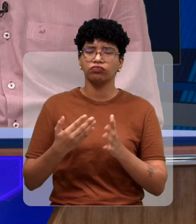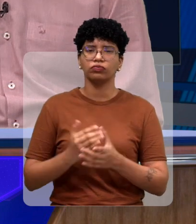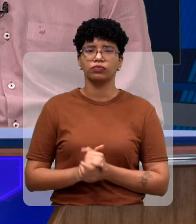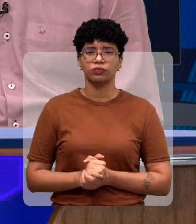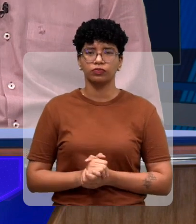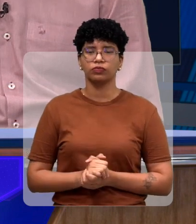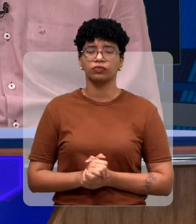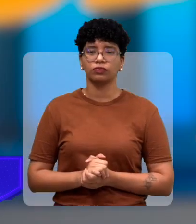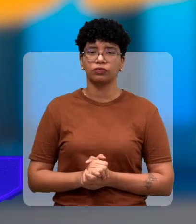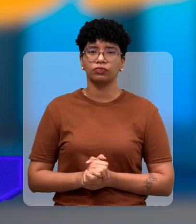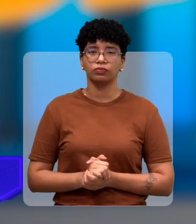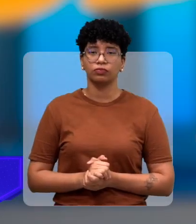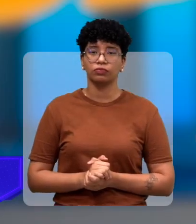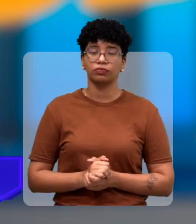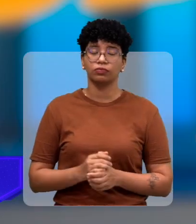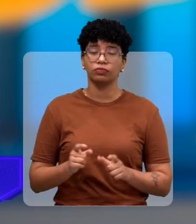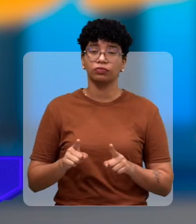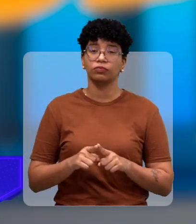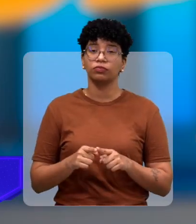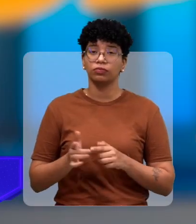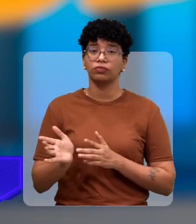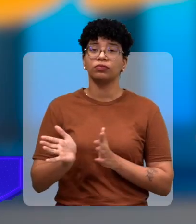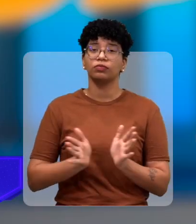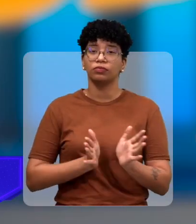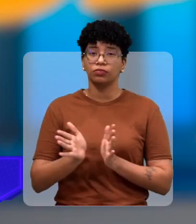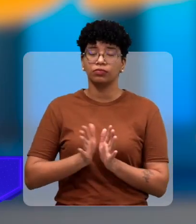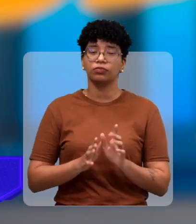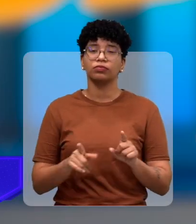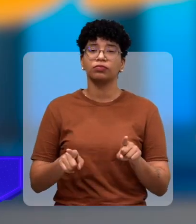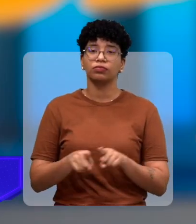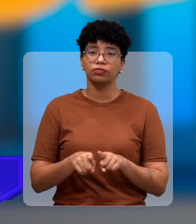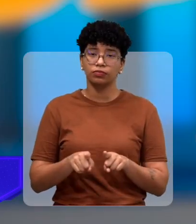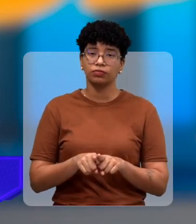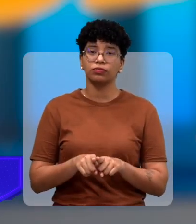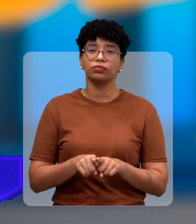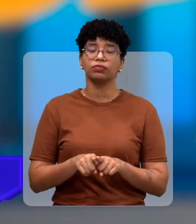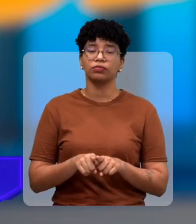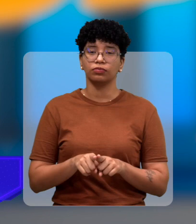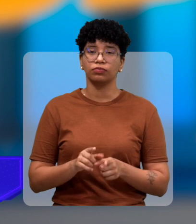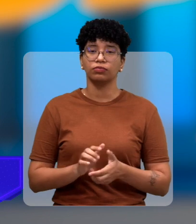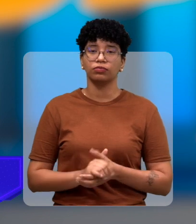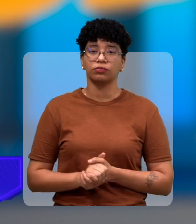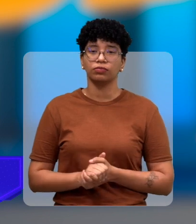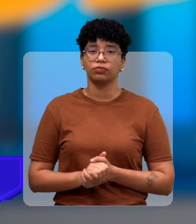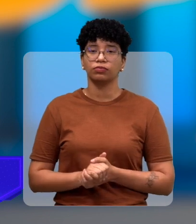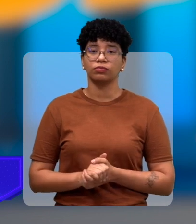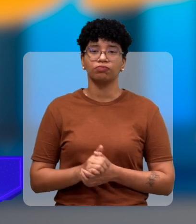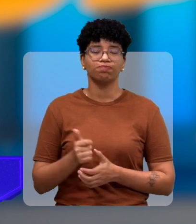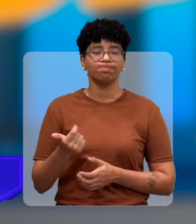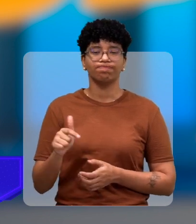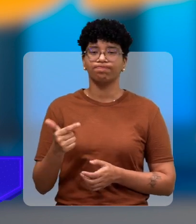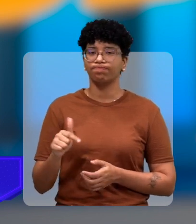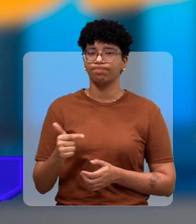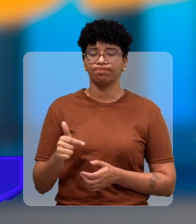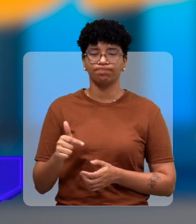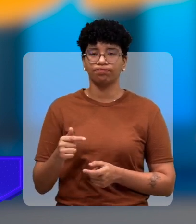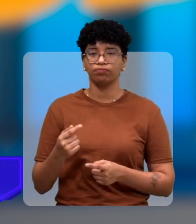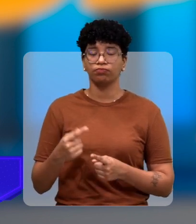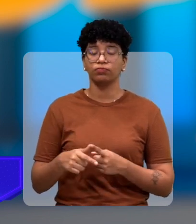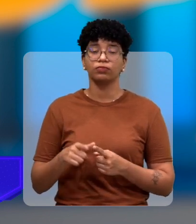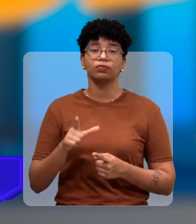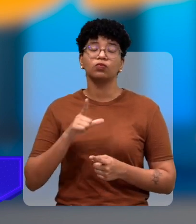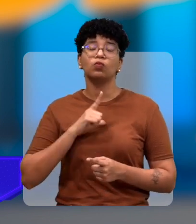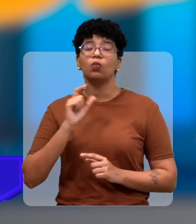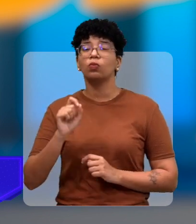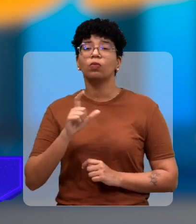É, Chico, infelizmente, na parte da acessibilidade ainda falta muito a desejar, né? O que eu vejo